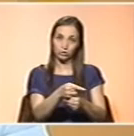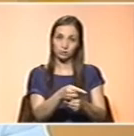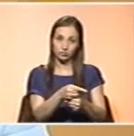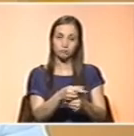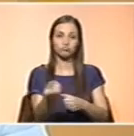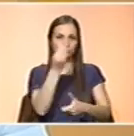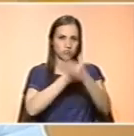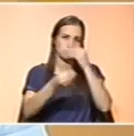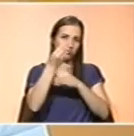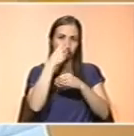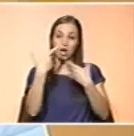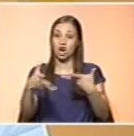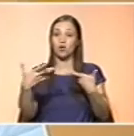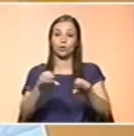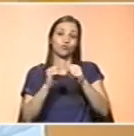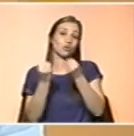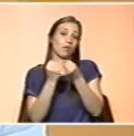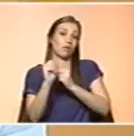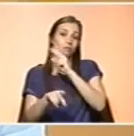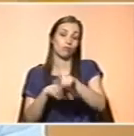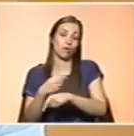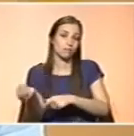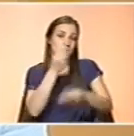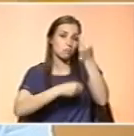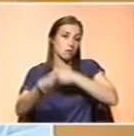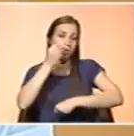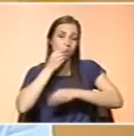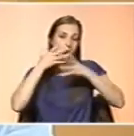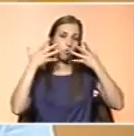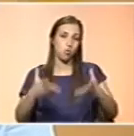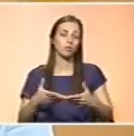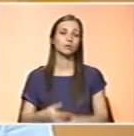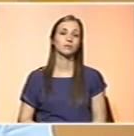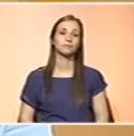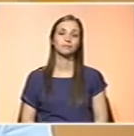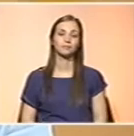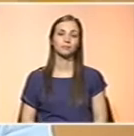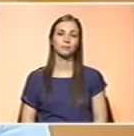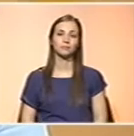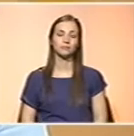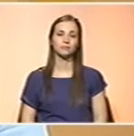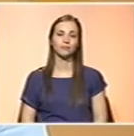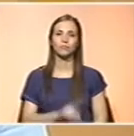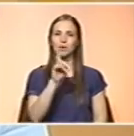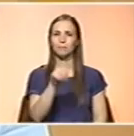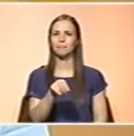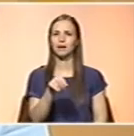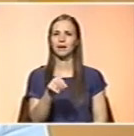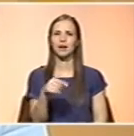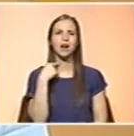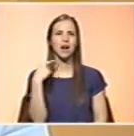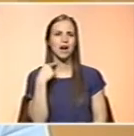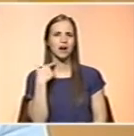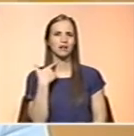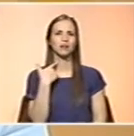desses alimentos nas sociedades modernas são muito elevados. A presença cada vez maior de carne ou produtos